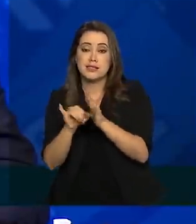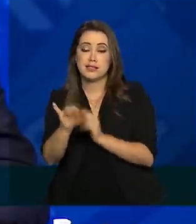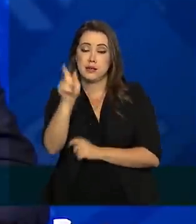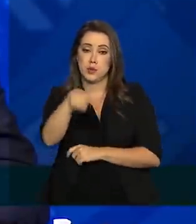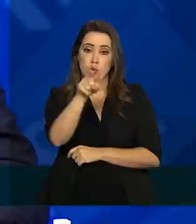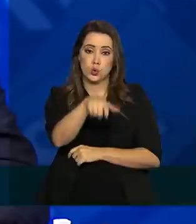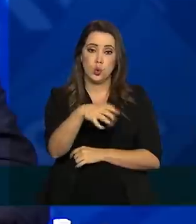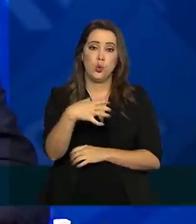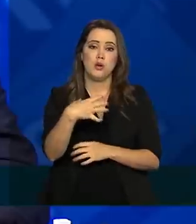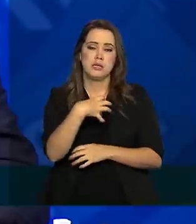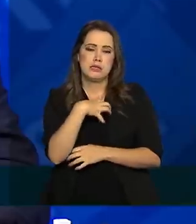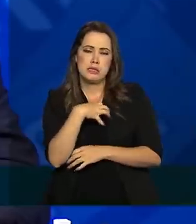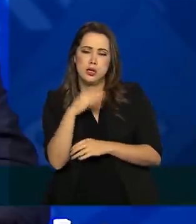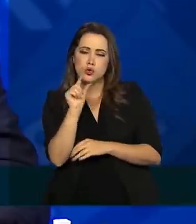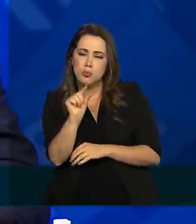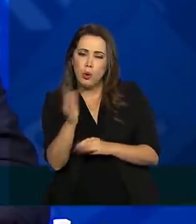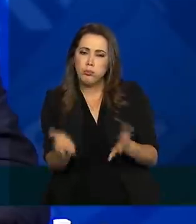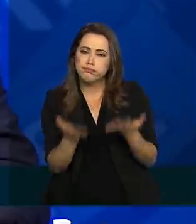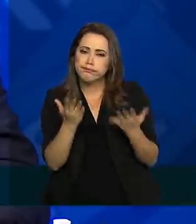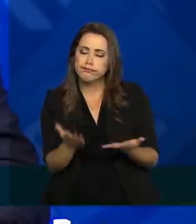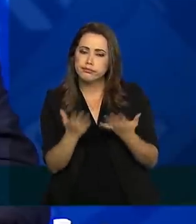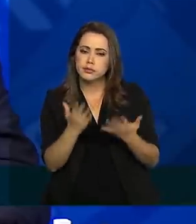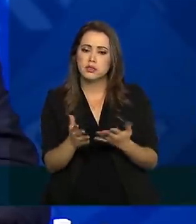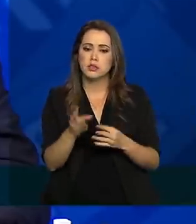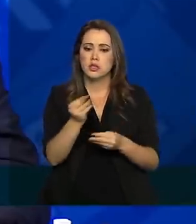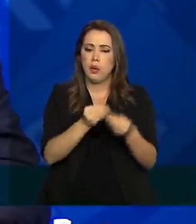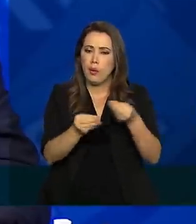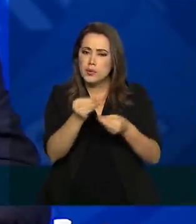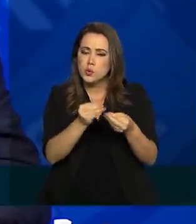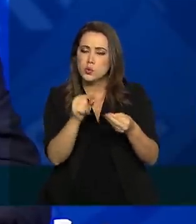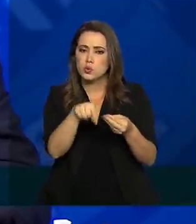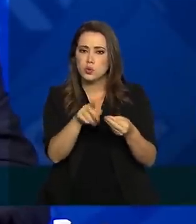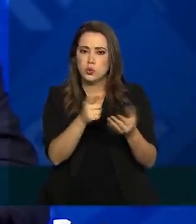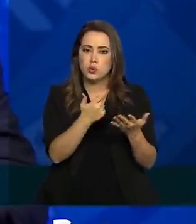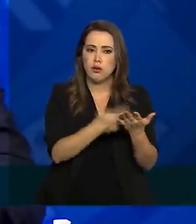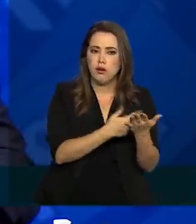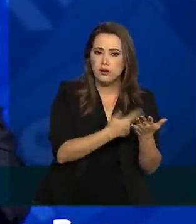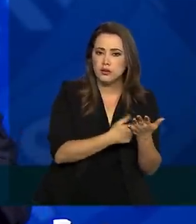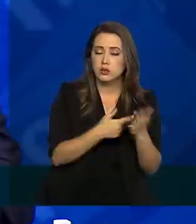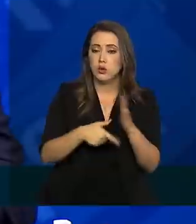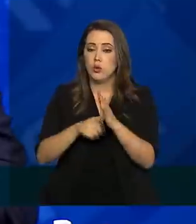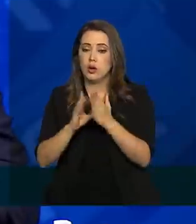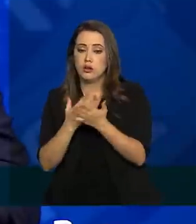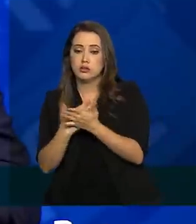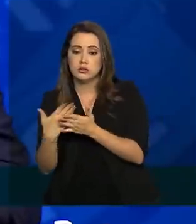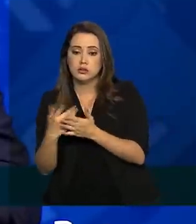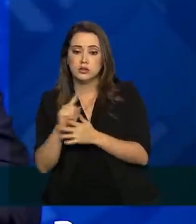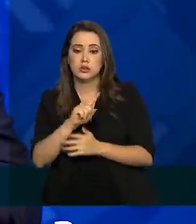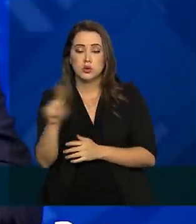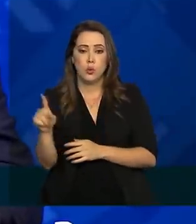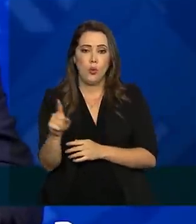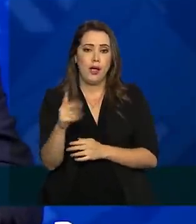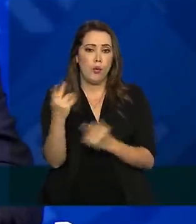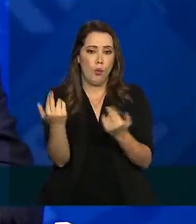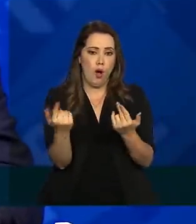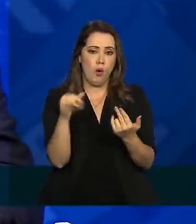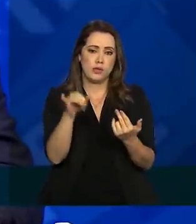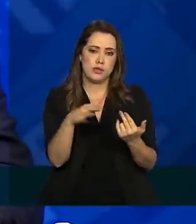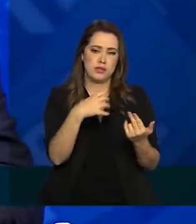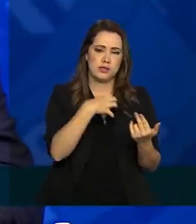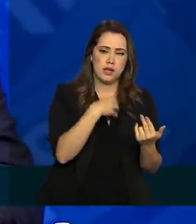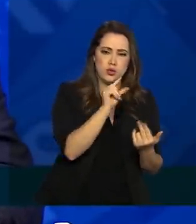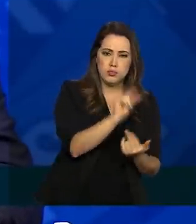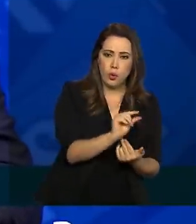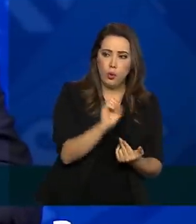precoces barra leves. Há uma certa mistura na literatura entre casos leves e precoces. não é sinônimo do outro, mas